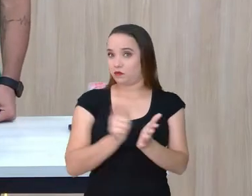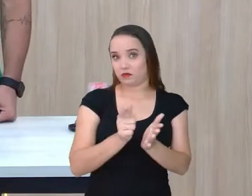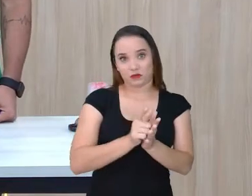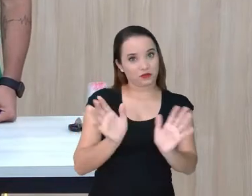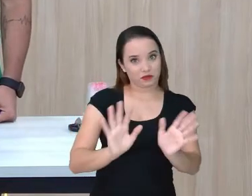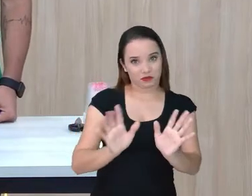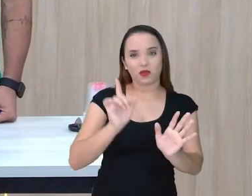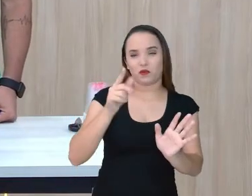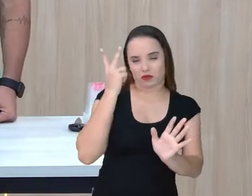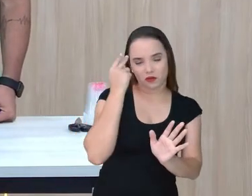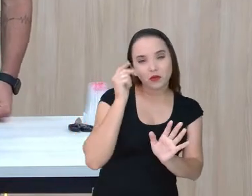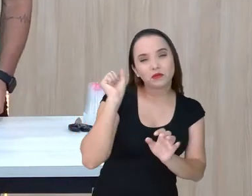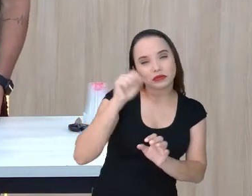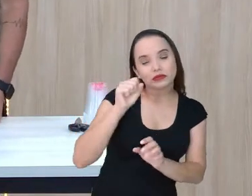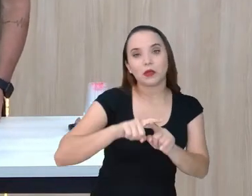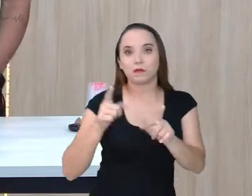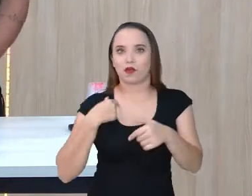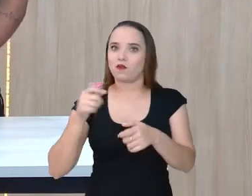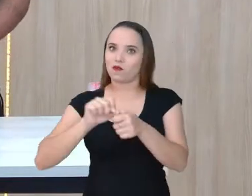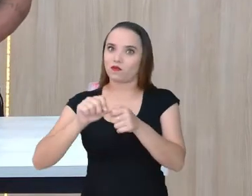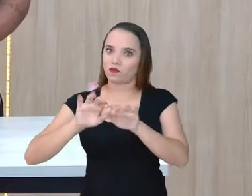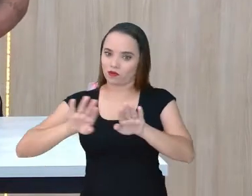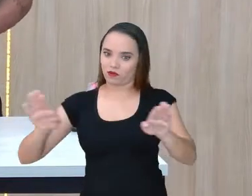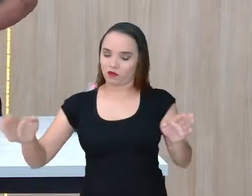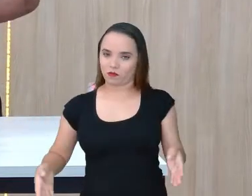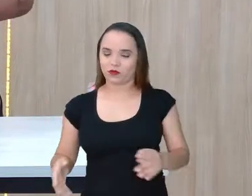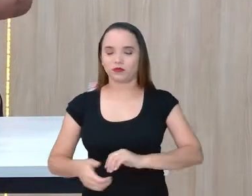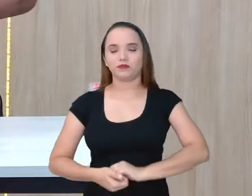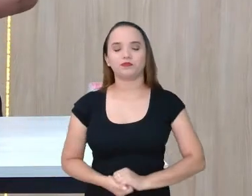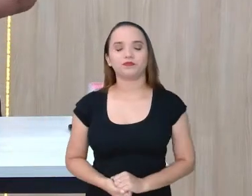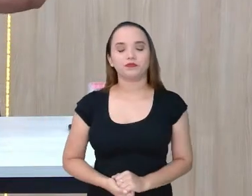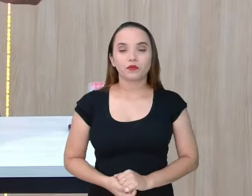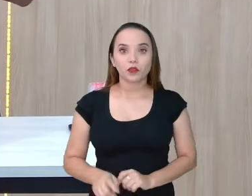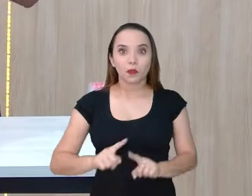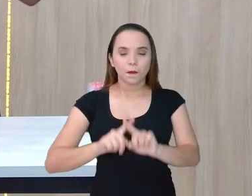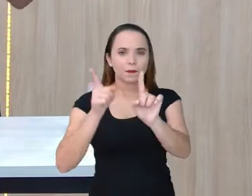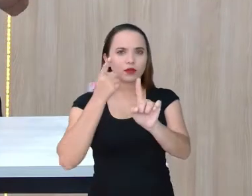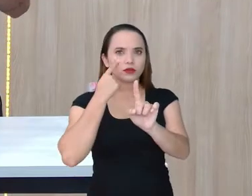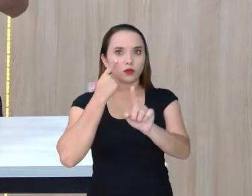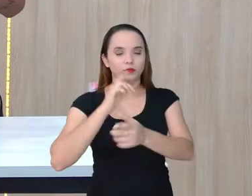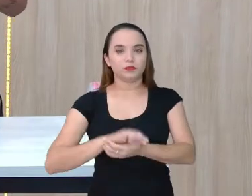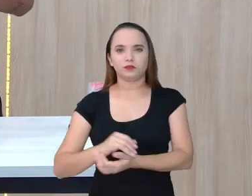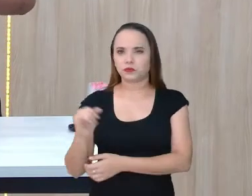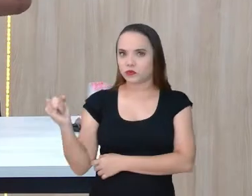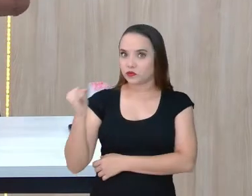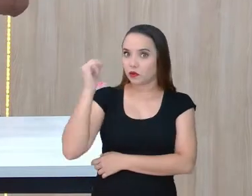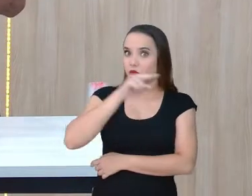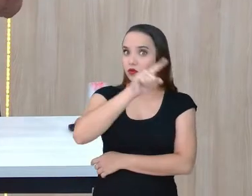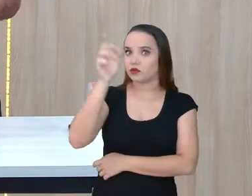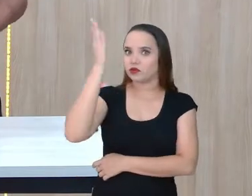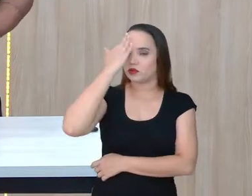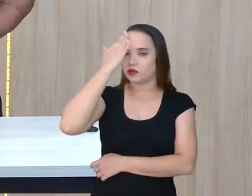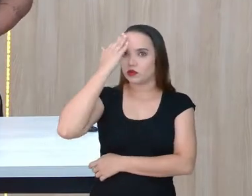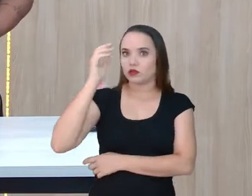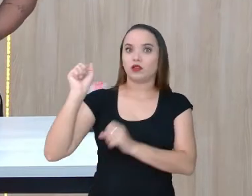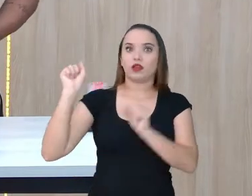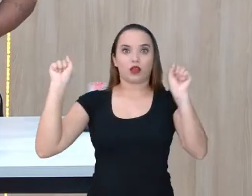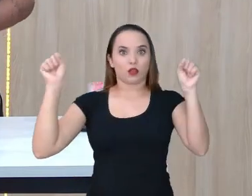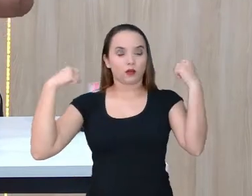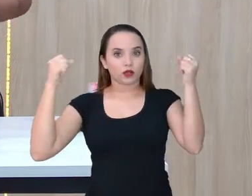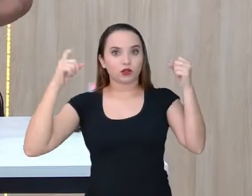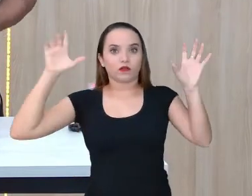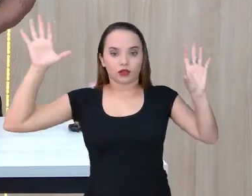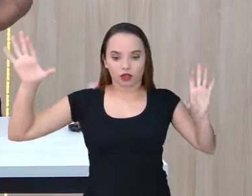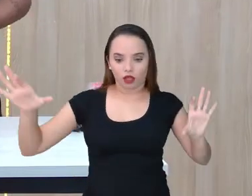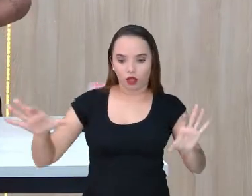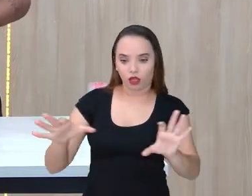Então, o é acontece? É importante que vocês entendam aí o quanto a educação física está ligada a tantas coisas, né? A gente